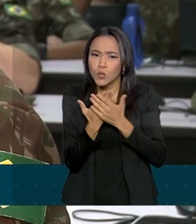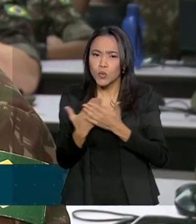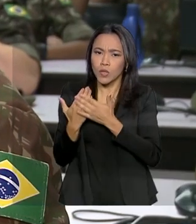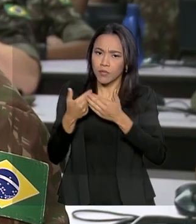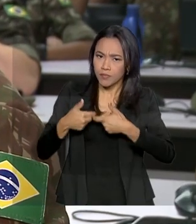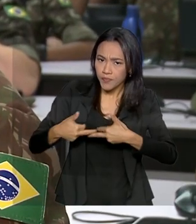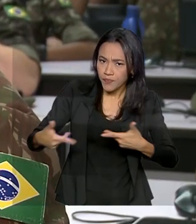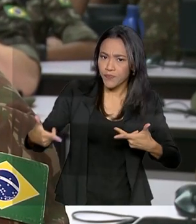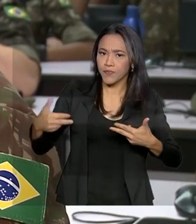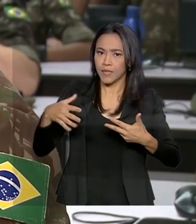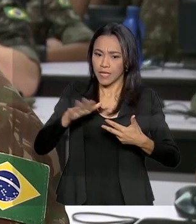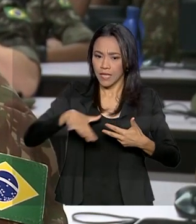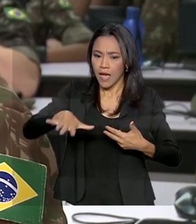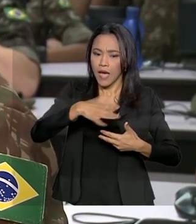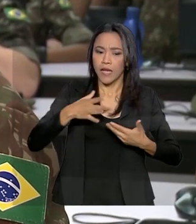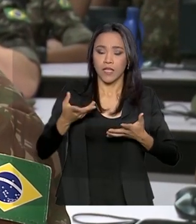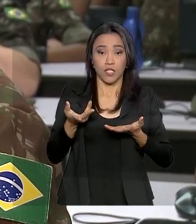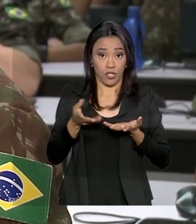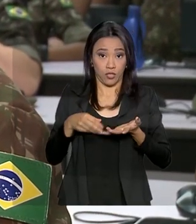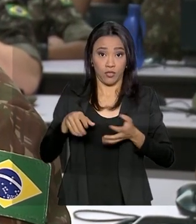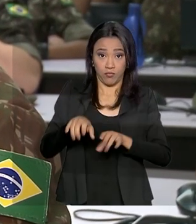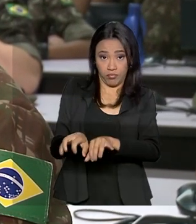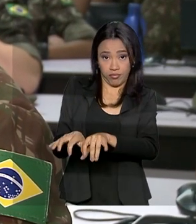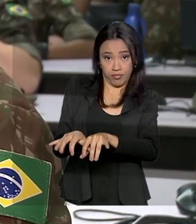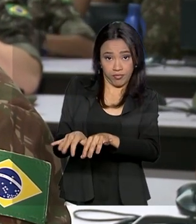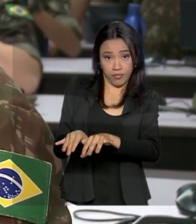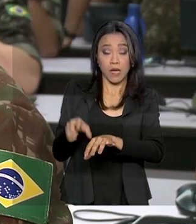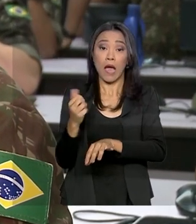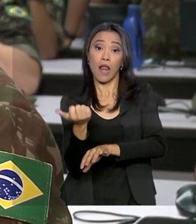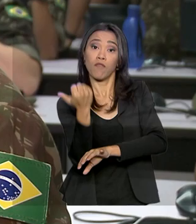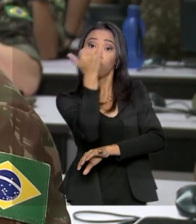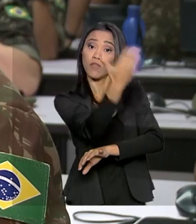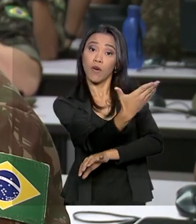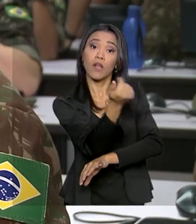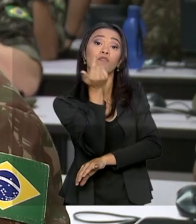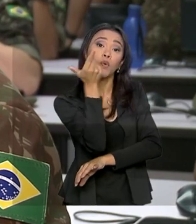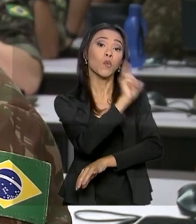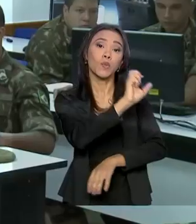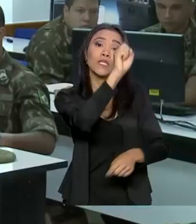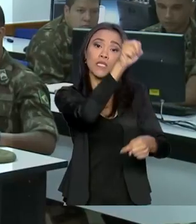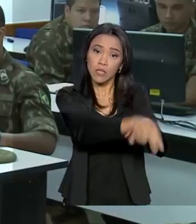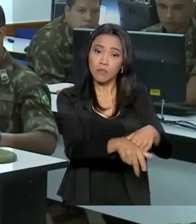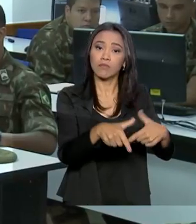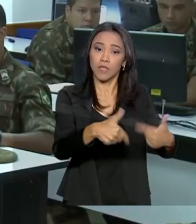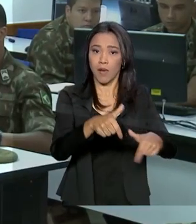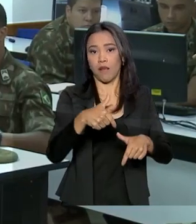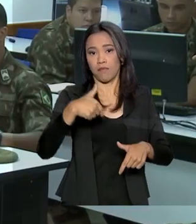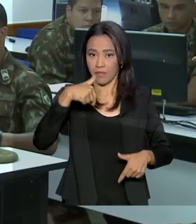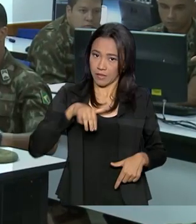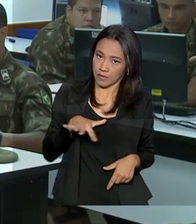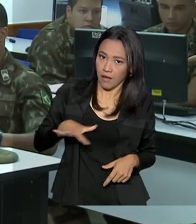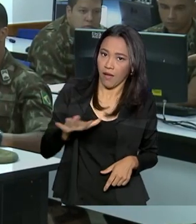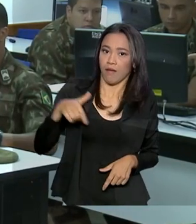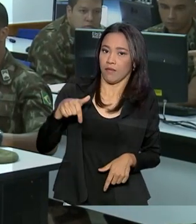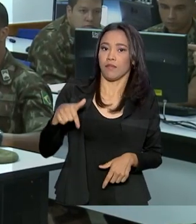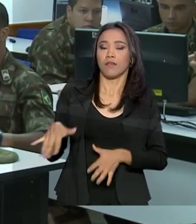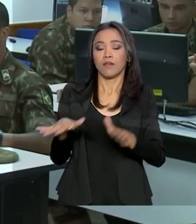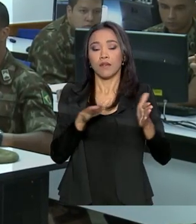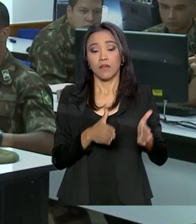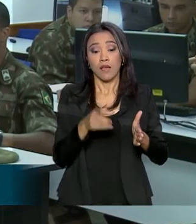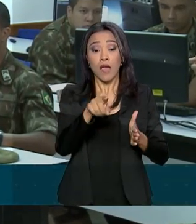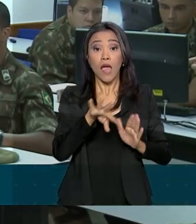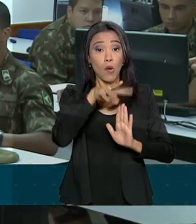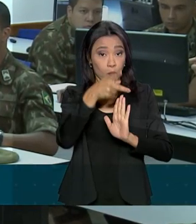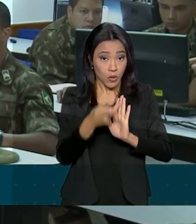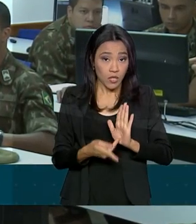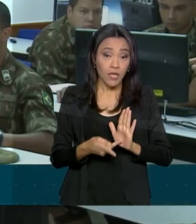de instalador e reparador de redes. Tanto como lá fora, quando eu sair, eu também consigo um emprego nessa área. A oportunidade veio com o Projeto